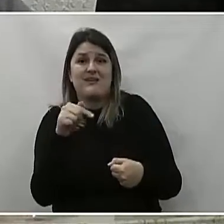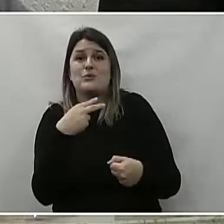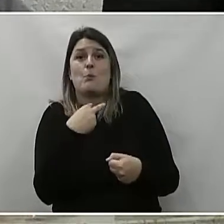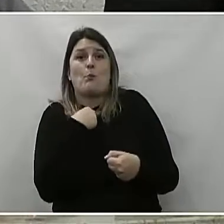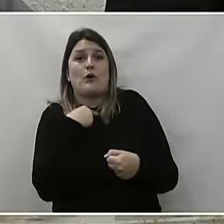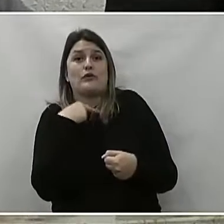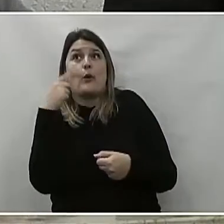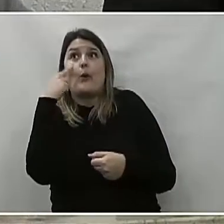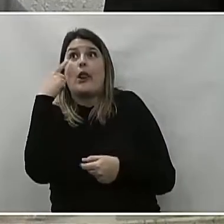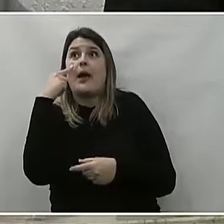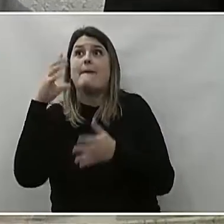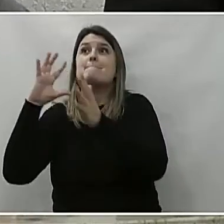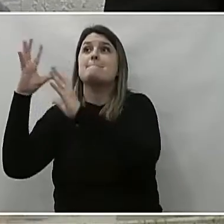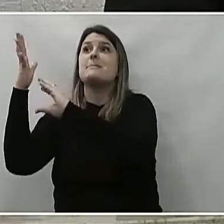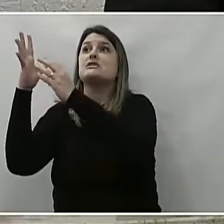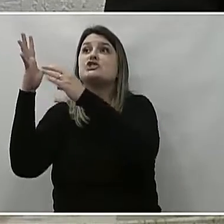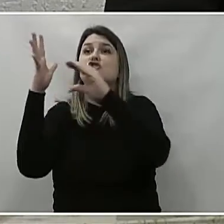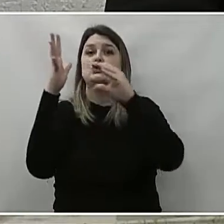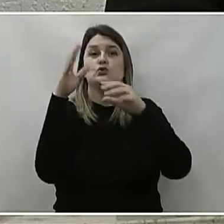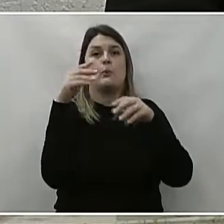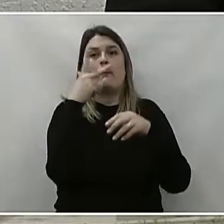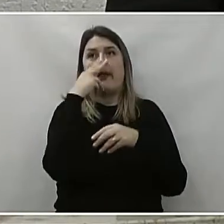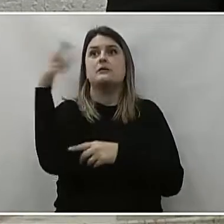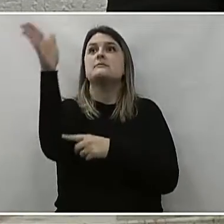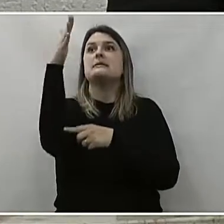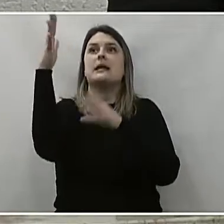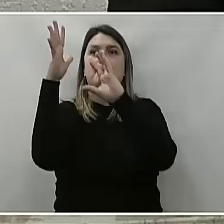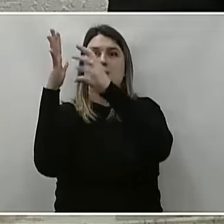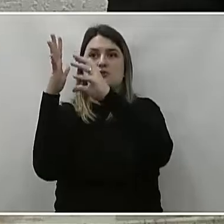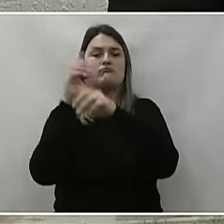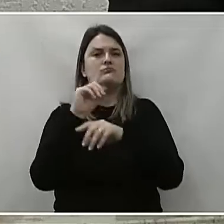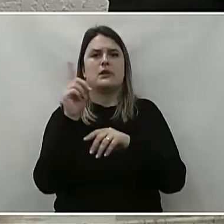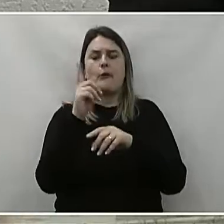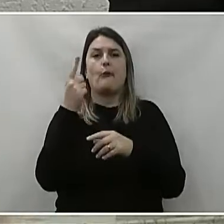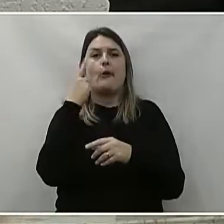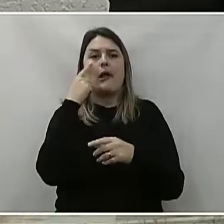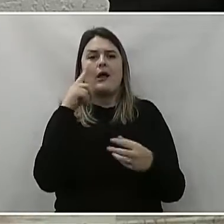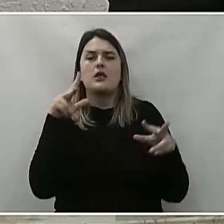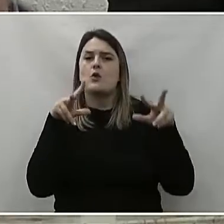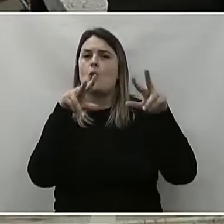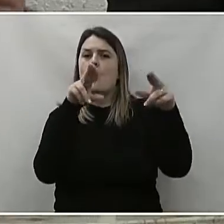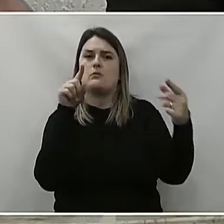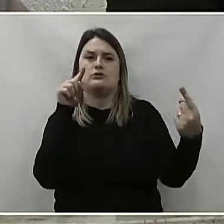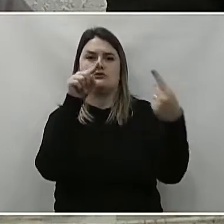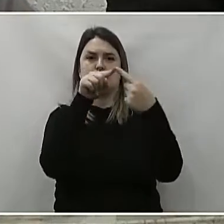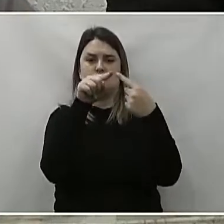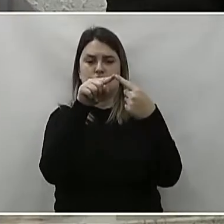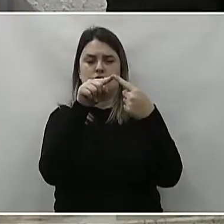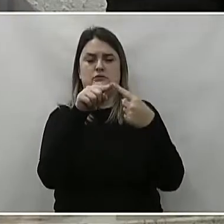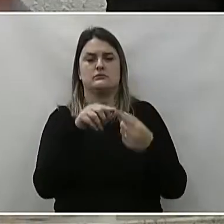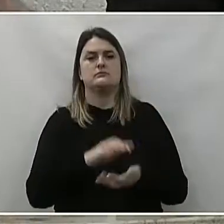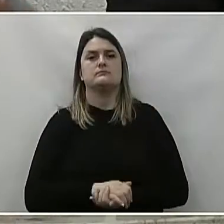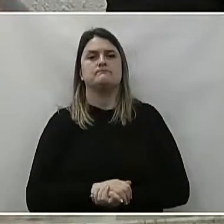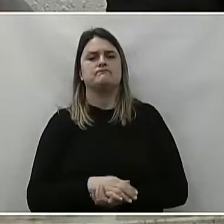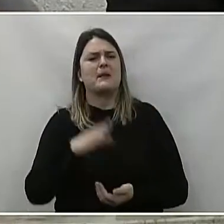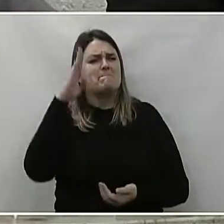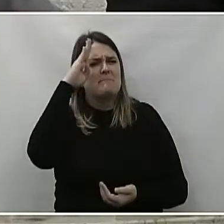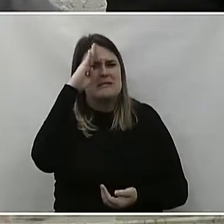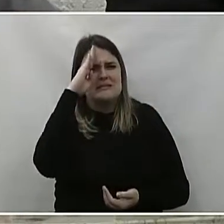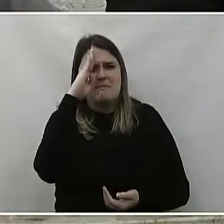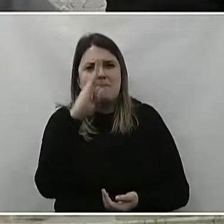podemos olhar bandeiras partidárias, e sim olharmos com o mesmo objetivo ao encontro das nossas pessoas.